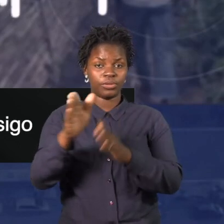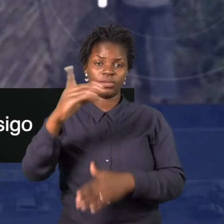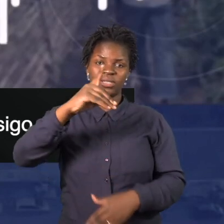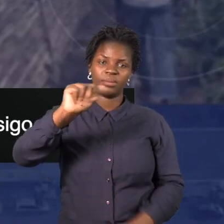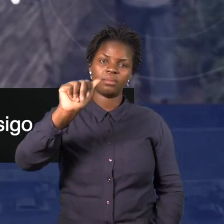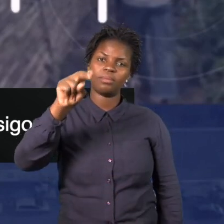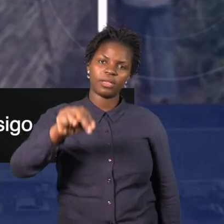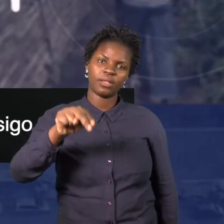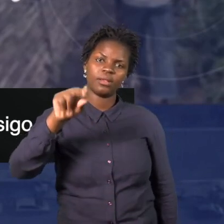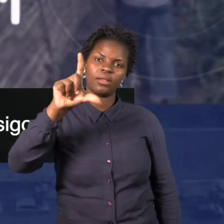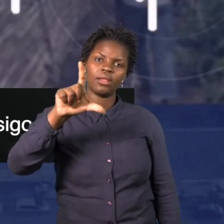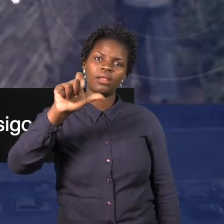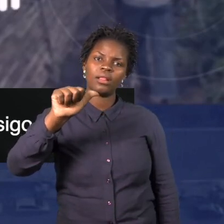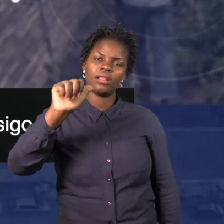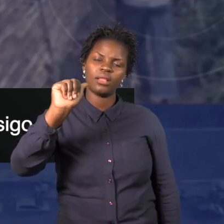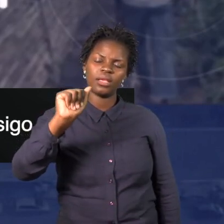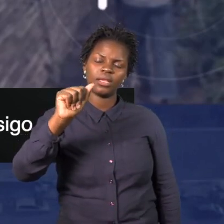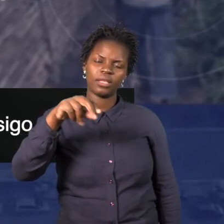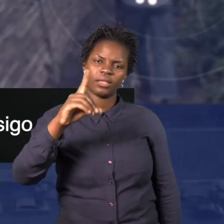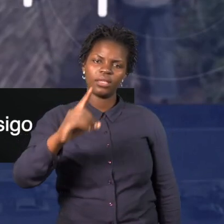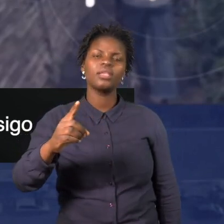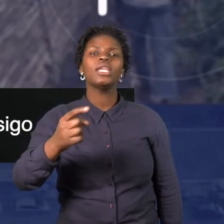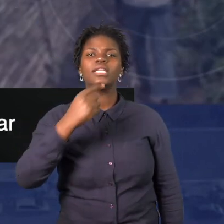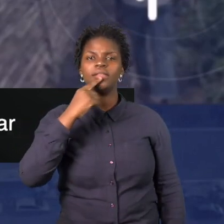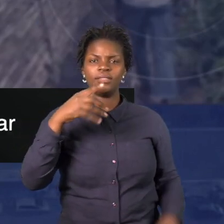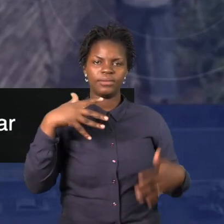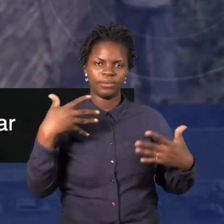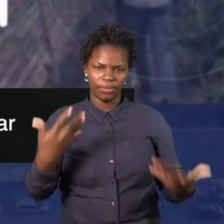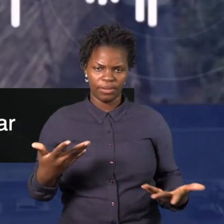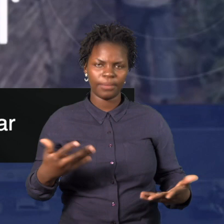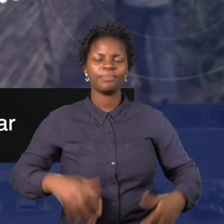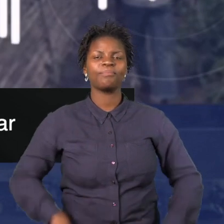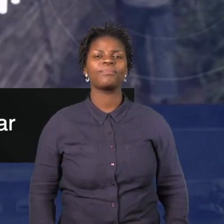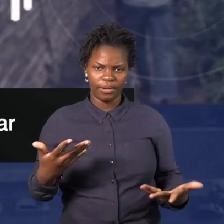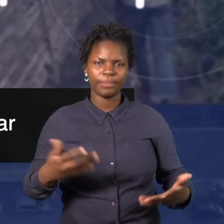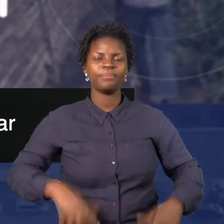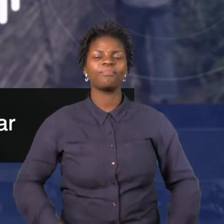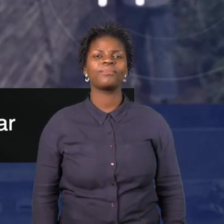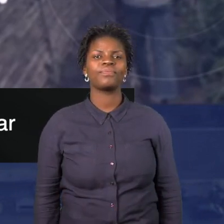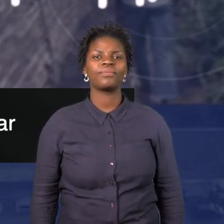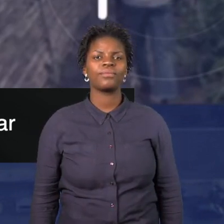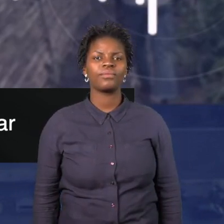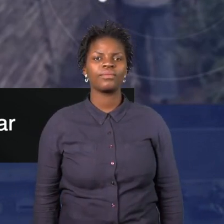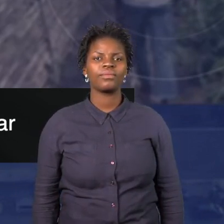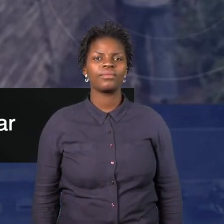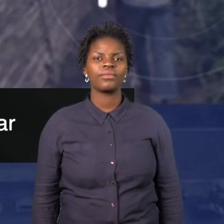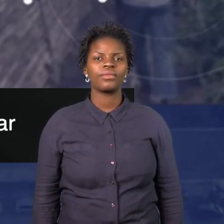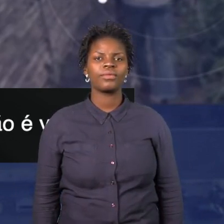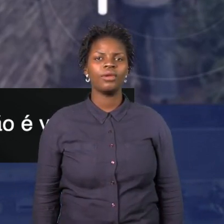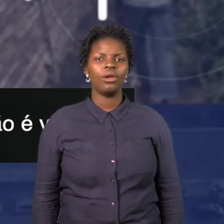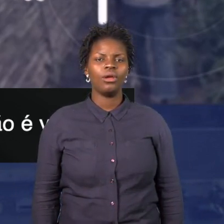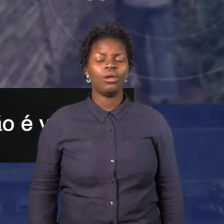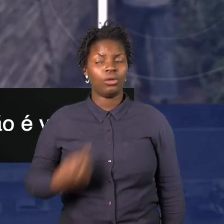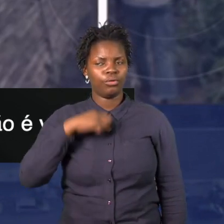Para poder responder isso, primeiro terão de concordar contigo. E eu não sou a pessoa nada para concordar ou discordar. Não